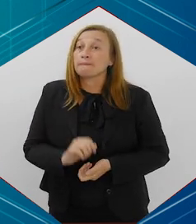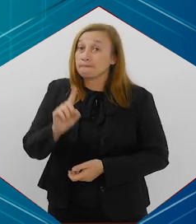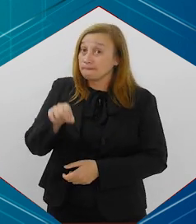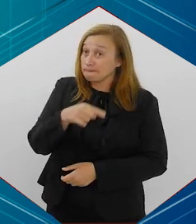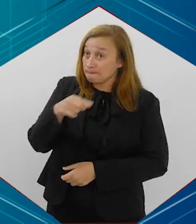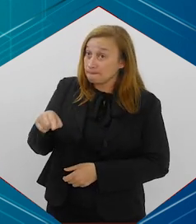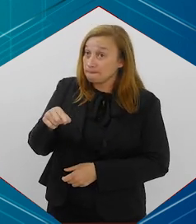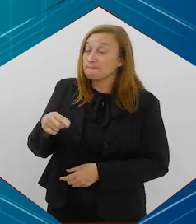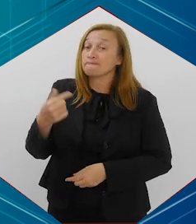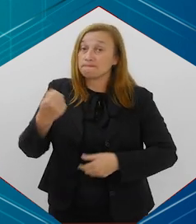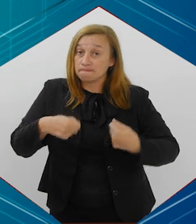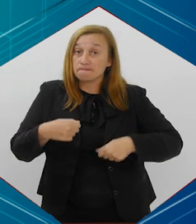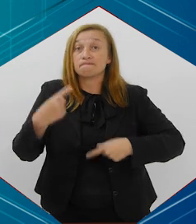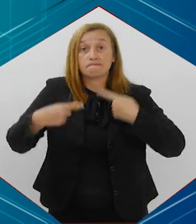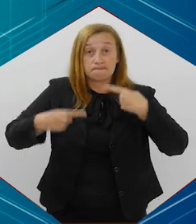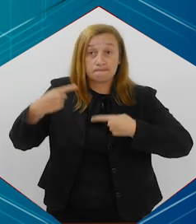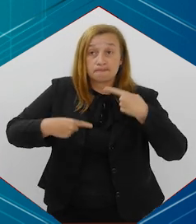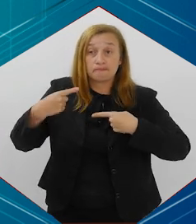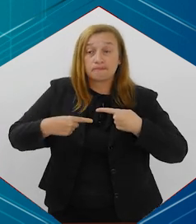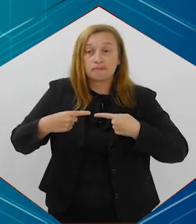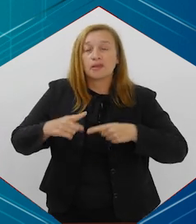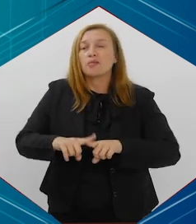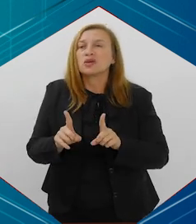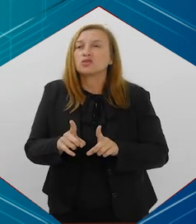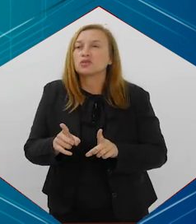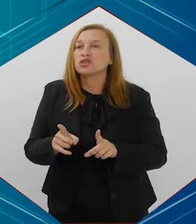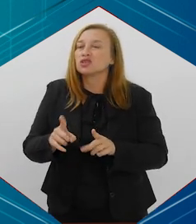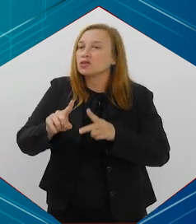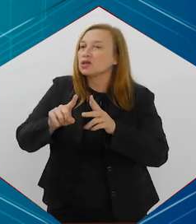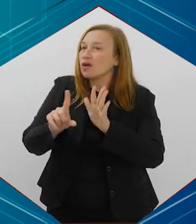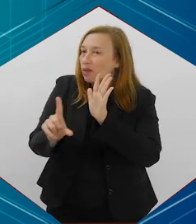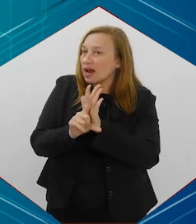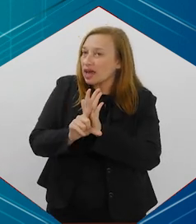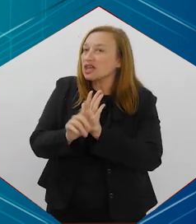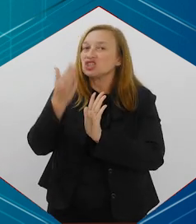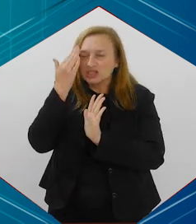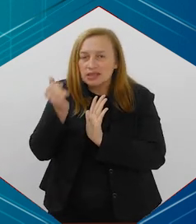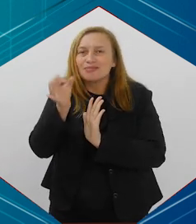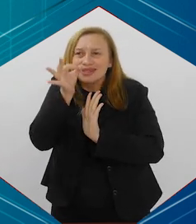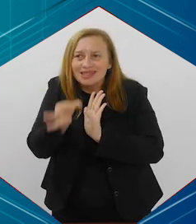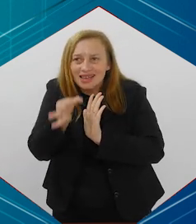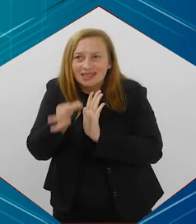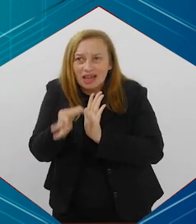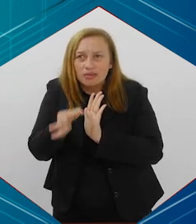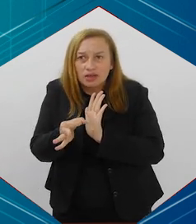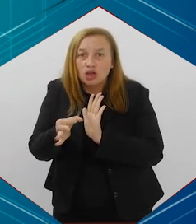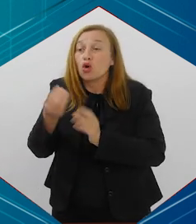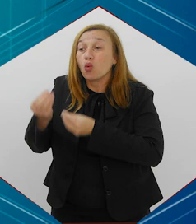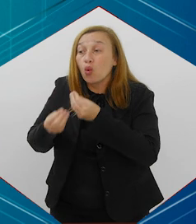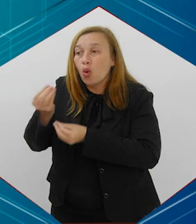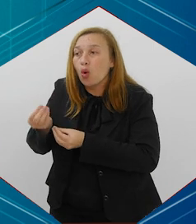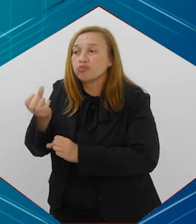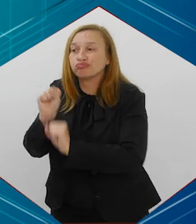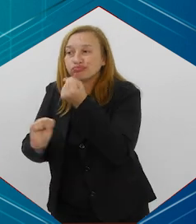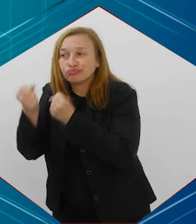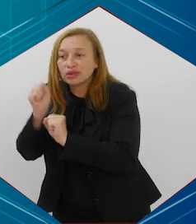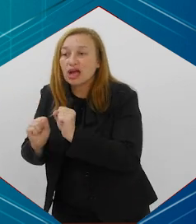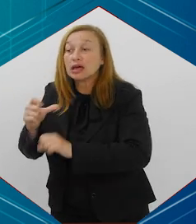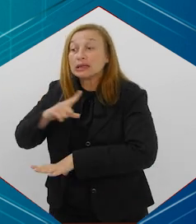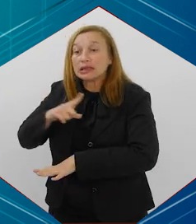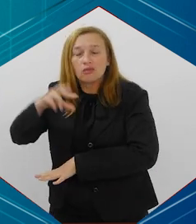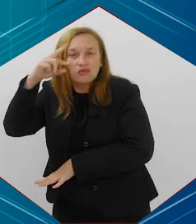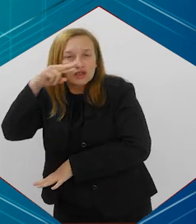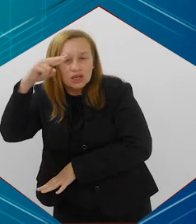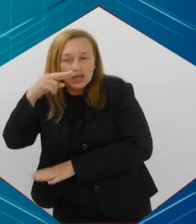realmente proibido, se cabe essa discussão, mas quando a gente tem a regulamentação, a gente sabe exatamente como aquilo foi fabricado, tem uma